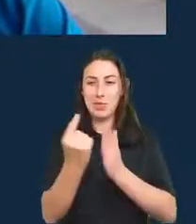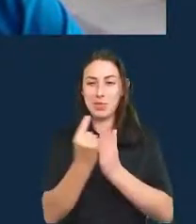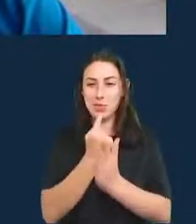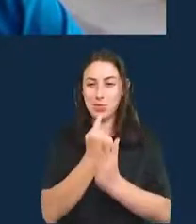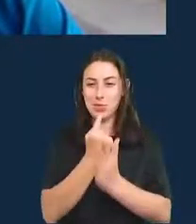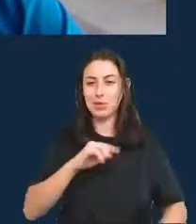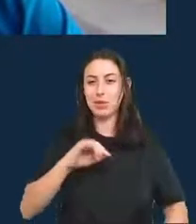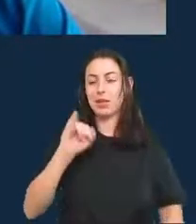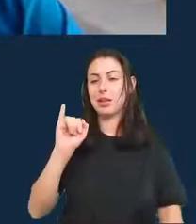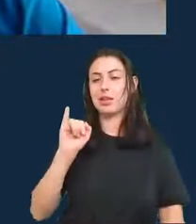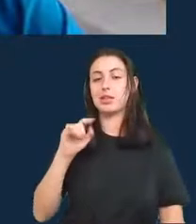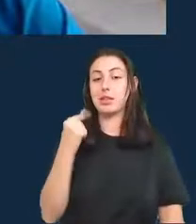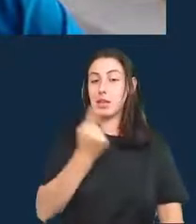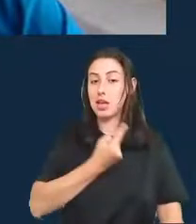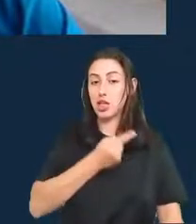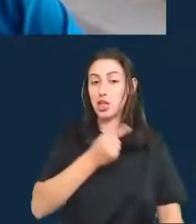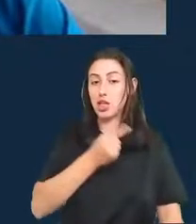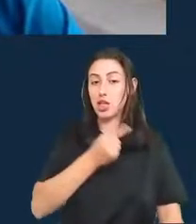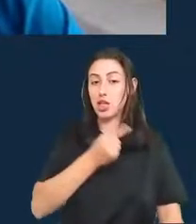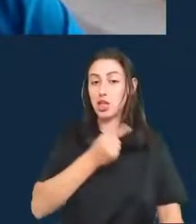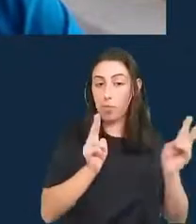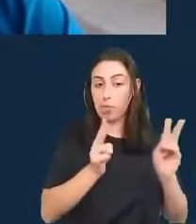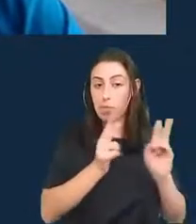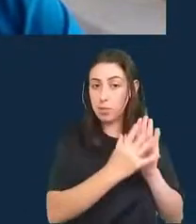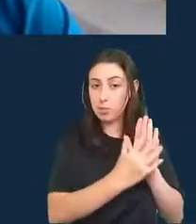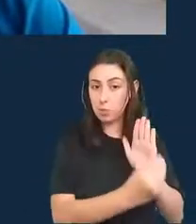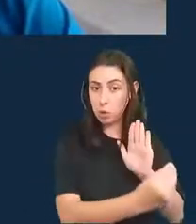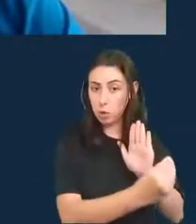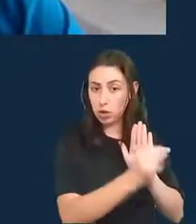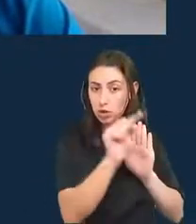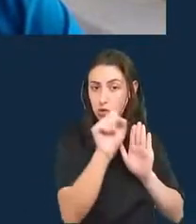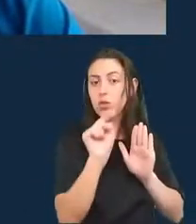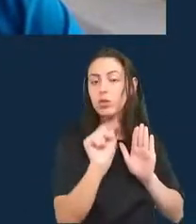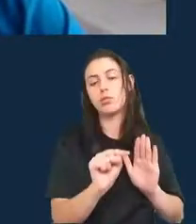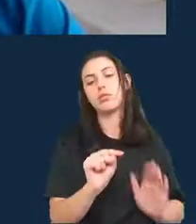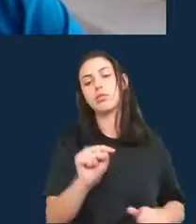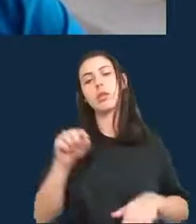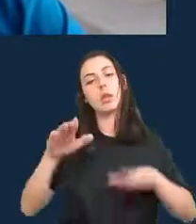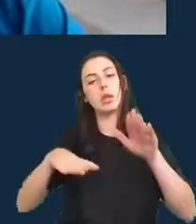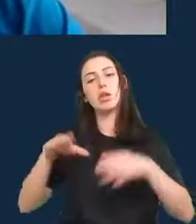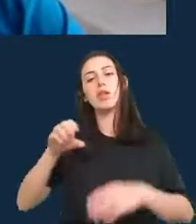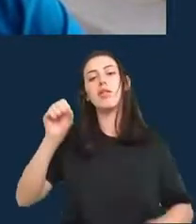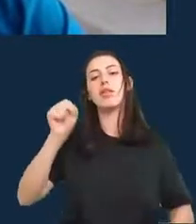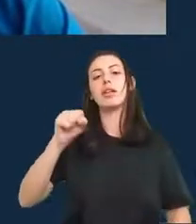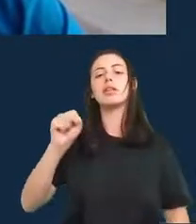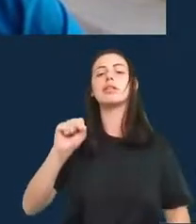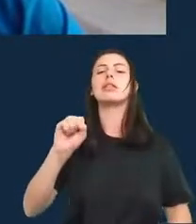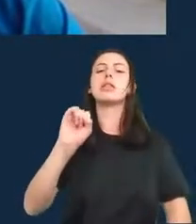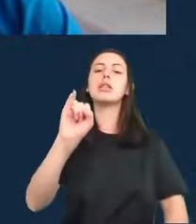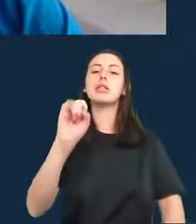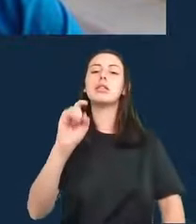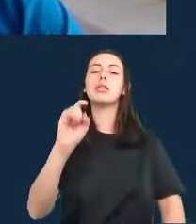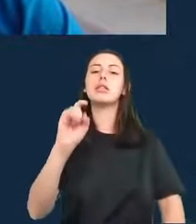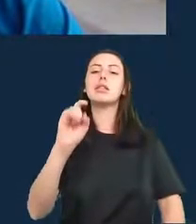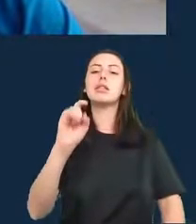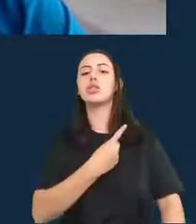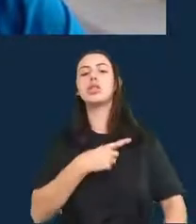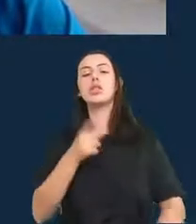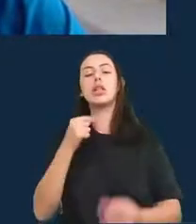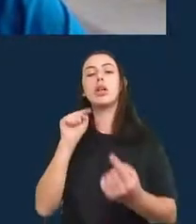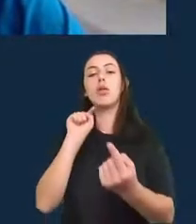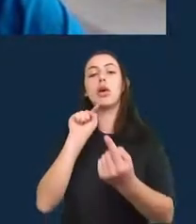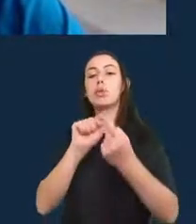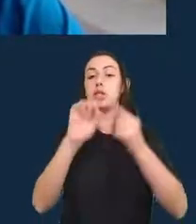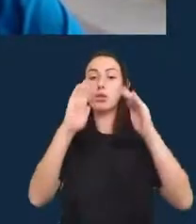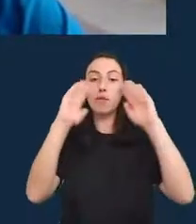modelo, bom, seria se a gente tivesse um objetivo específico para o modelo e não foi o caso e a gente